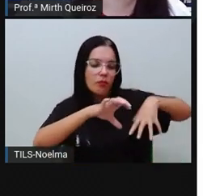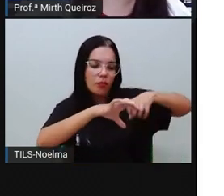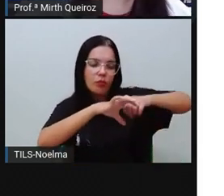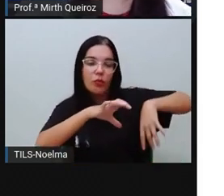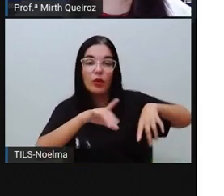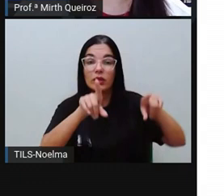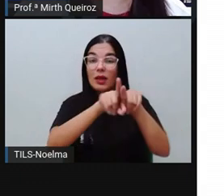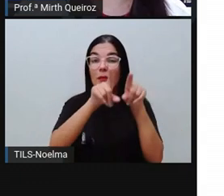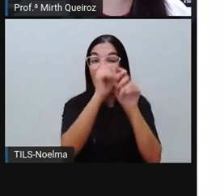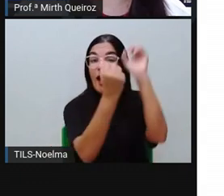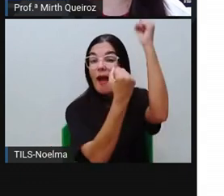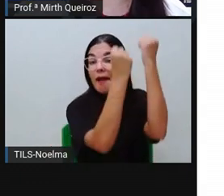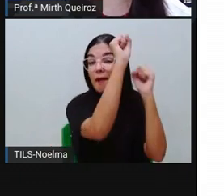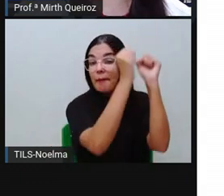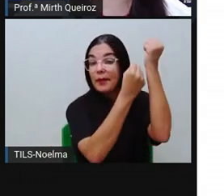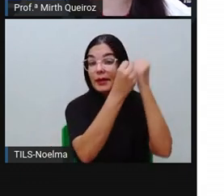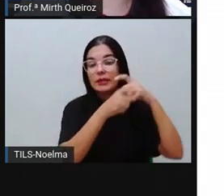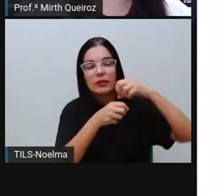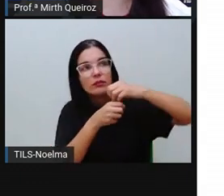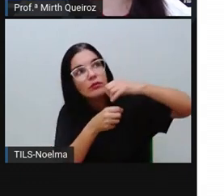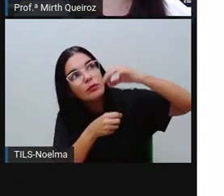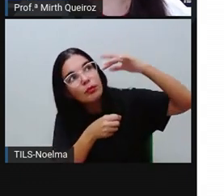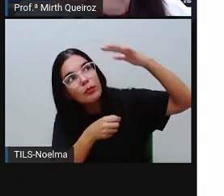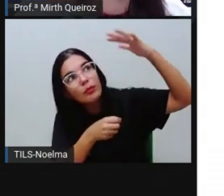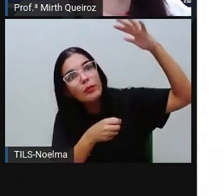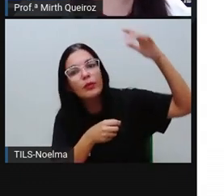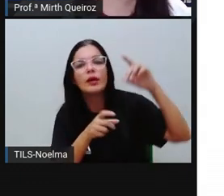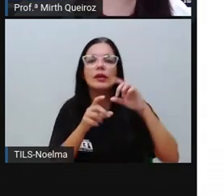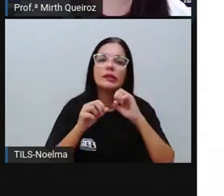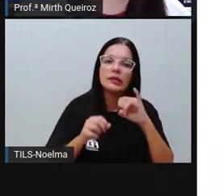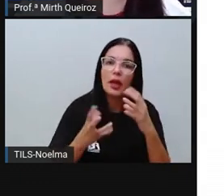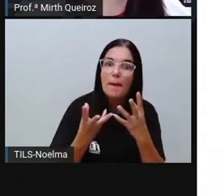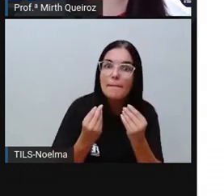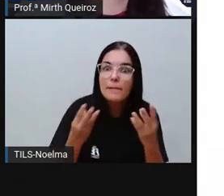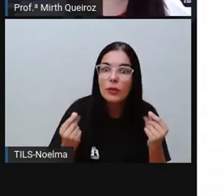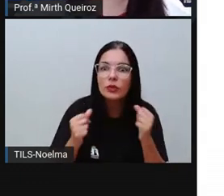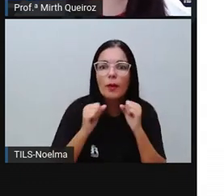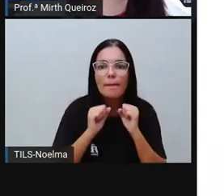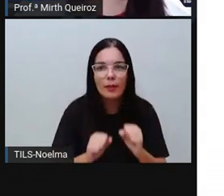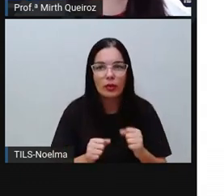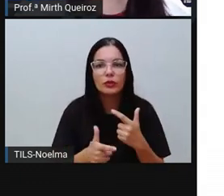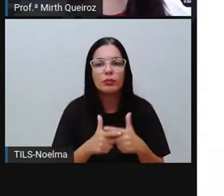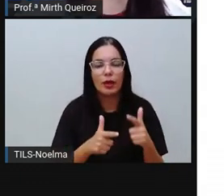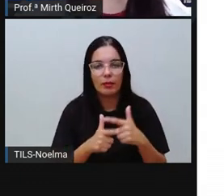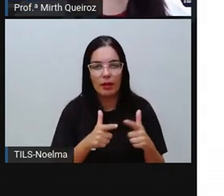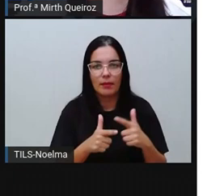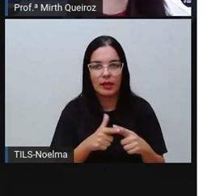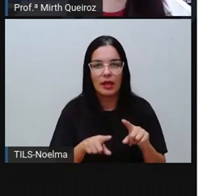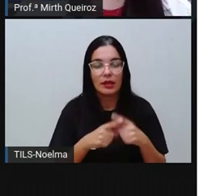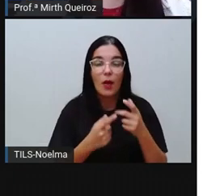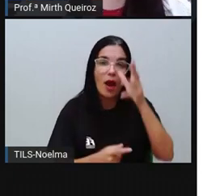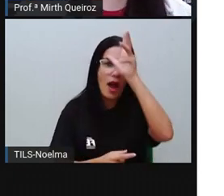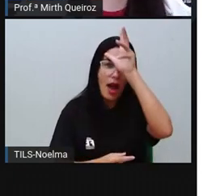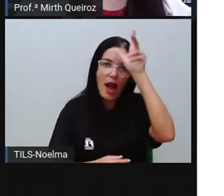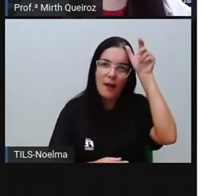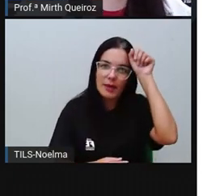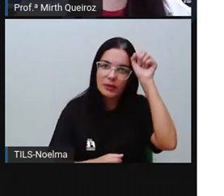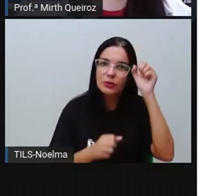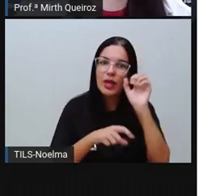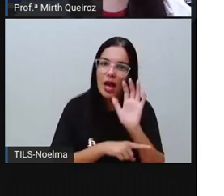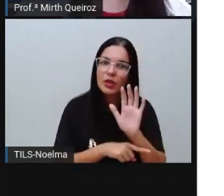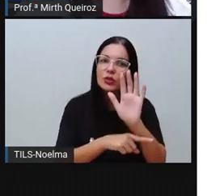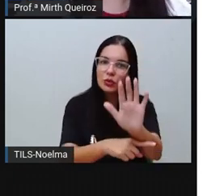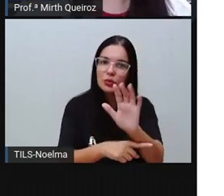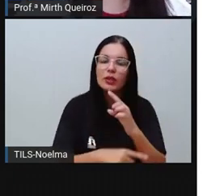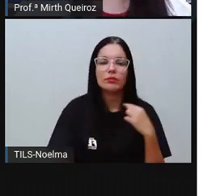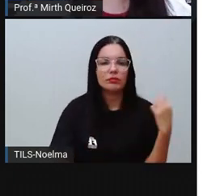indústrias. Então, em grande quantidade pode prejudicar. E a Amazônia, ela ajuda a gente, porque essas plantas, elas absorvem esse